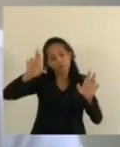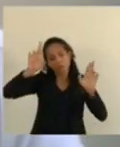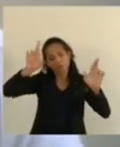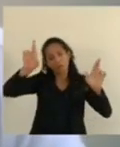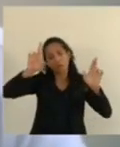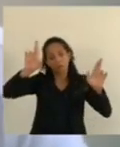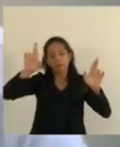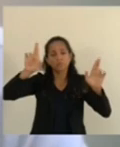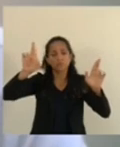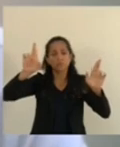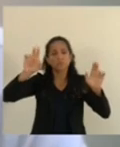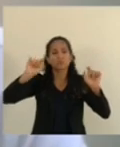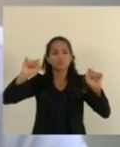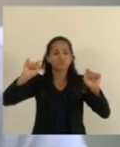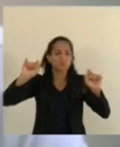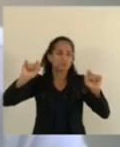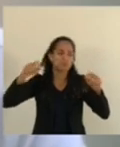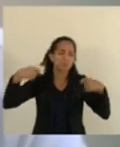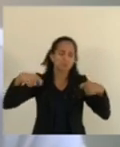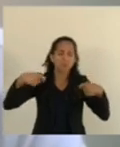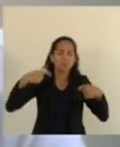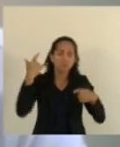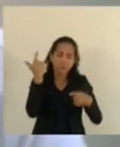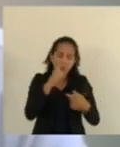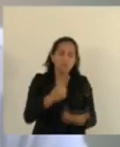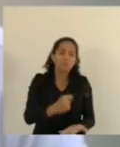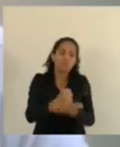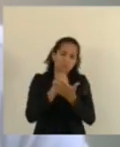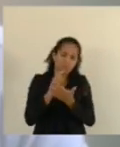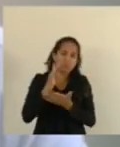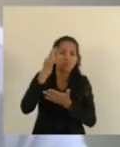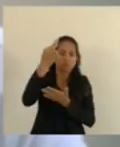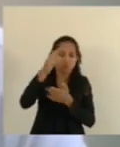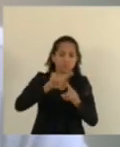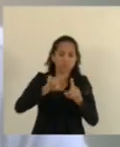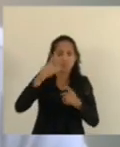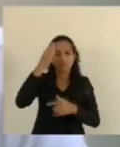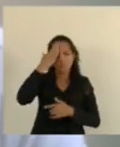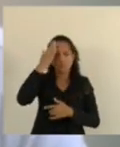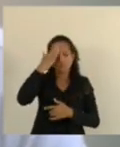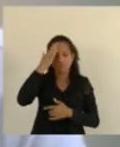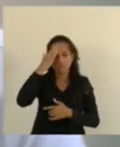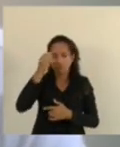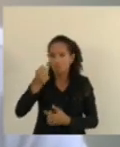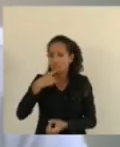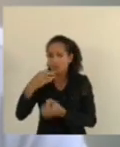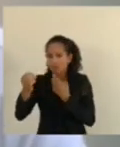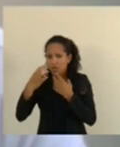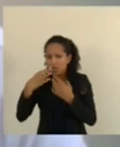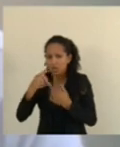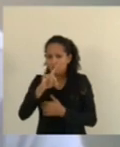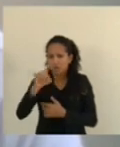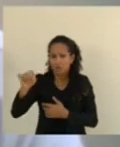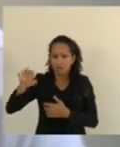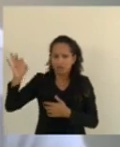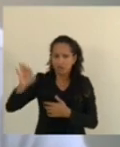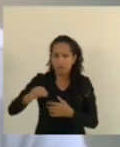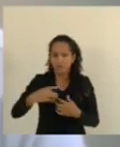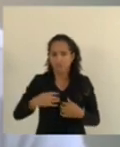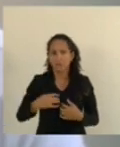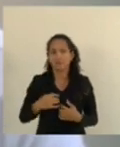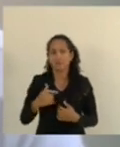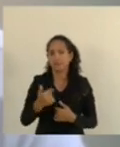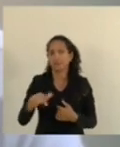nós tenhamos, sim, medicamentos que possam nos ajudar. Mas nós sabemos que nenhum deles tem efeito efetivo.